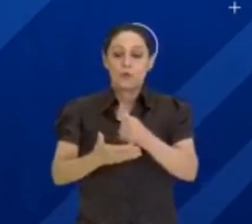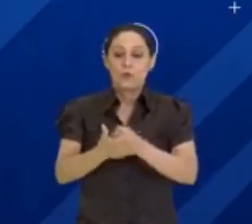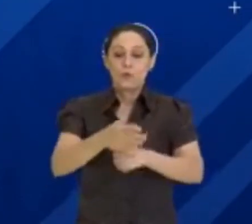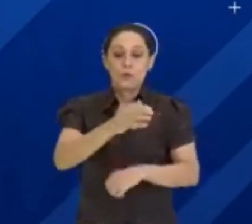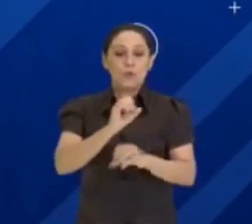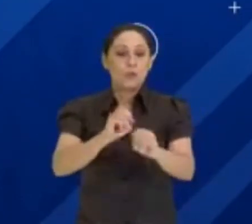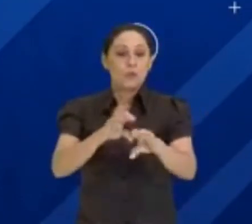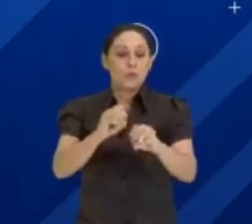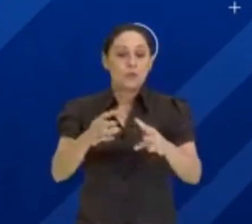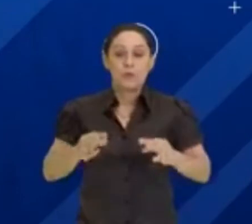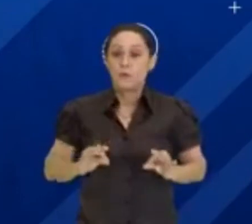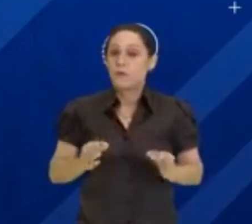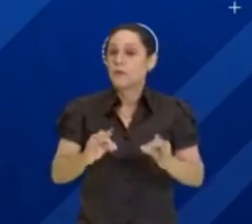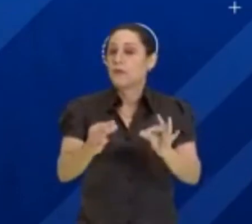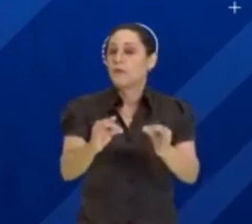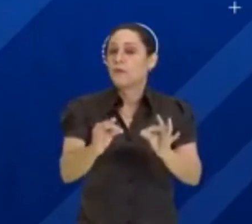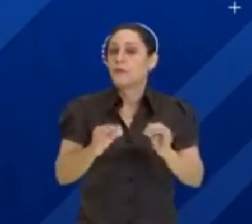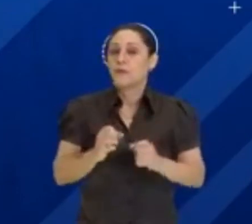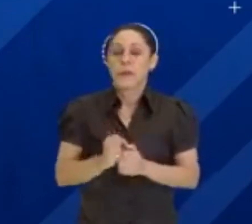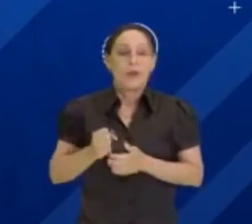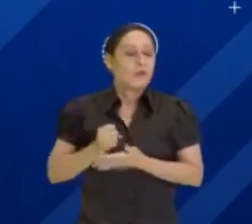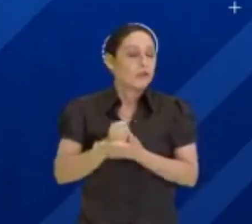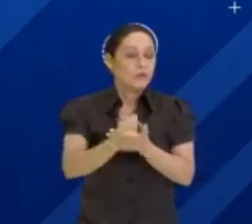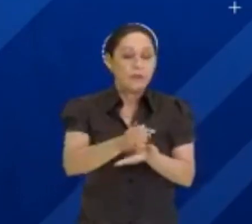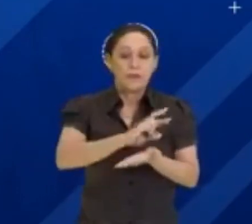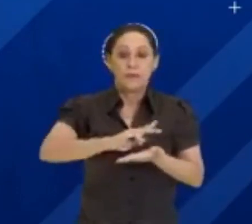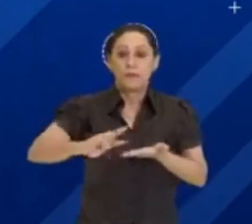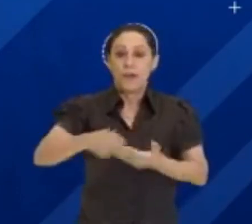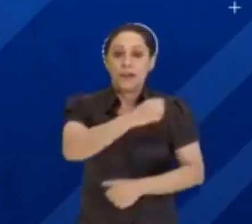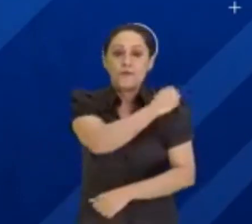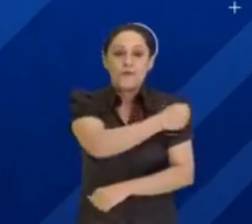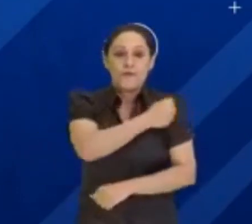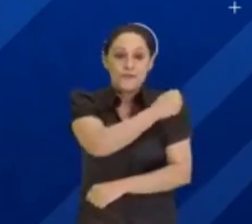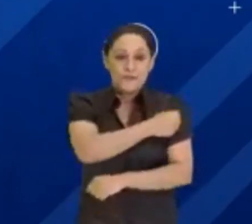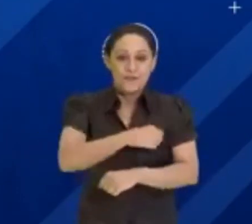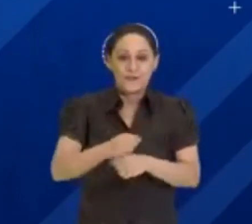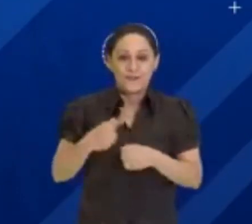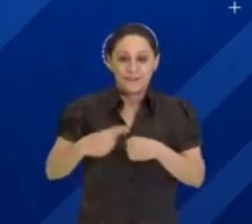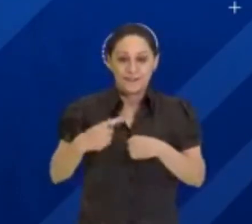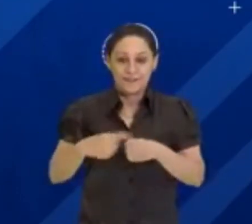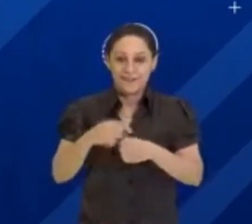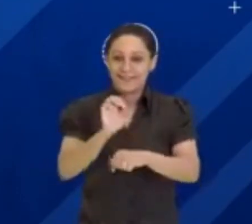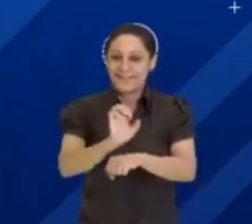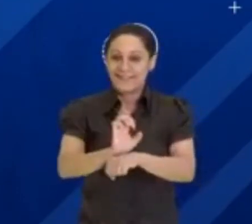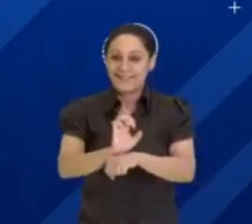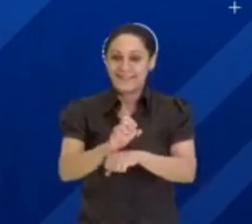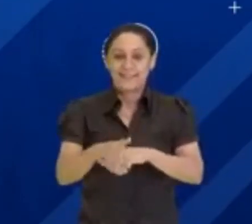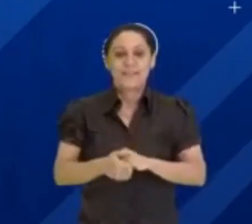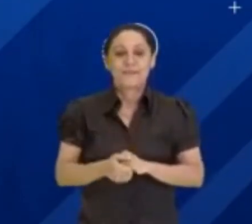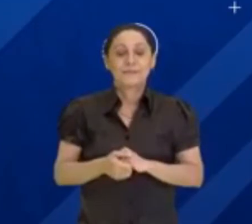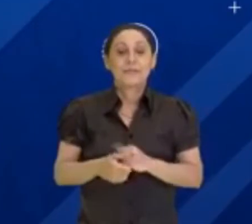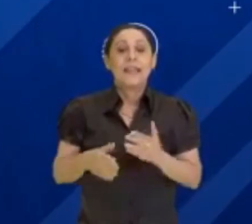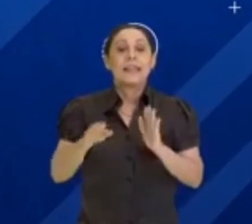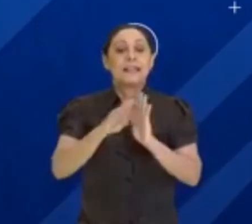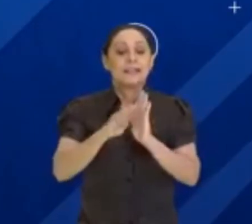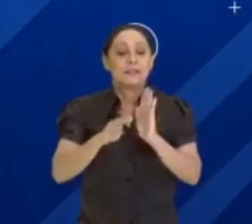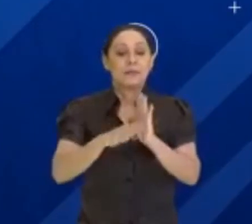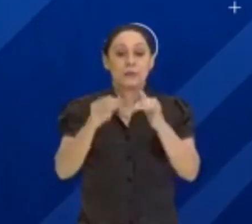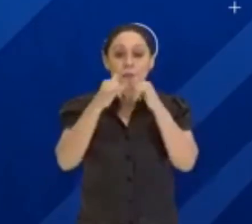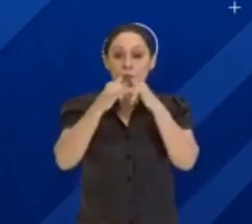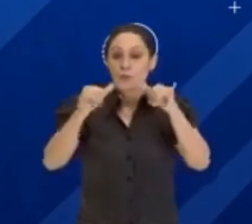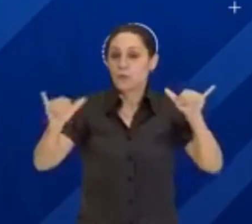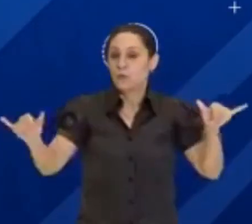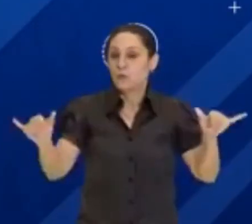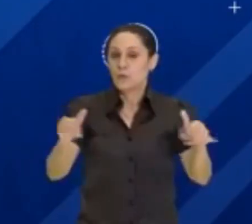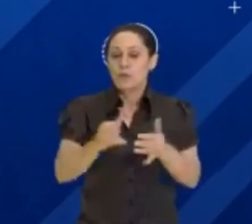por tecnologia, atendendo centenas de alunos no interior do Estado. Esse programa está sendo transmitido